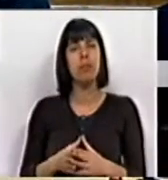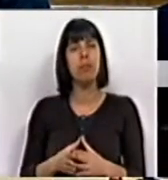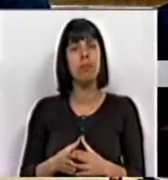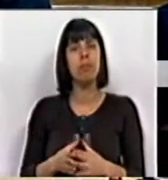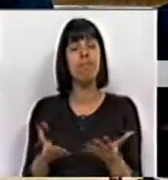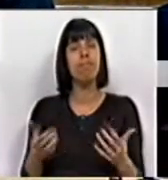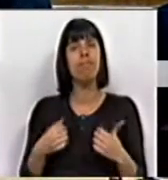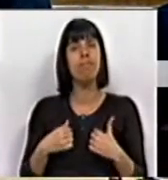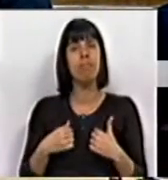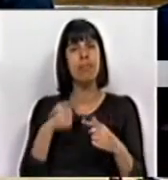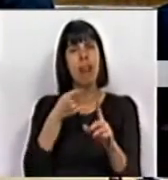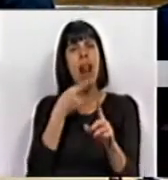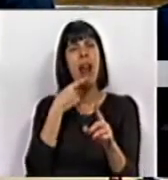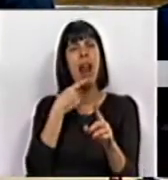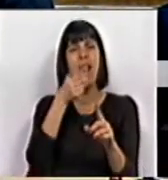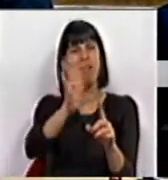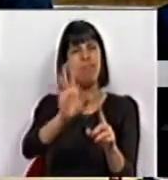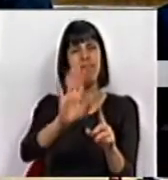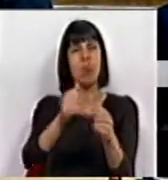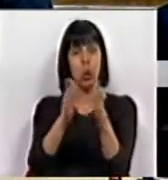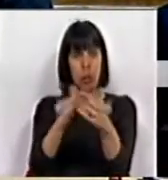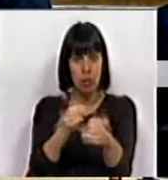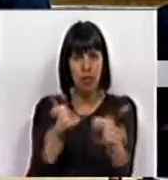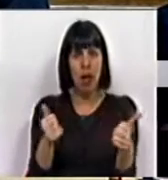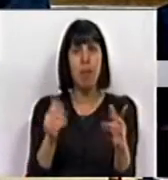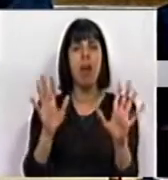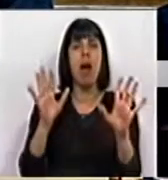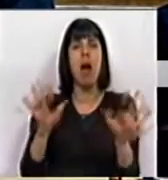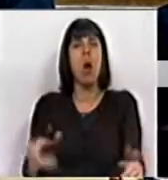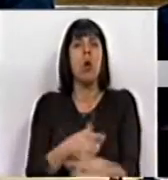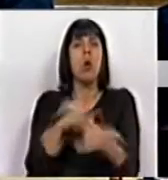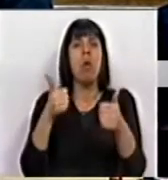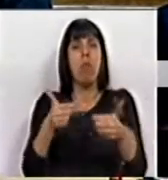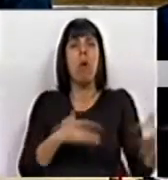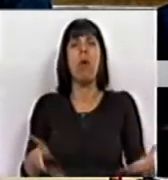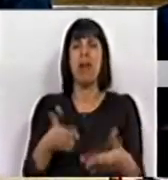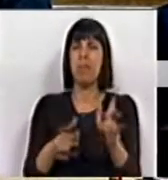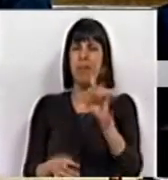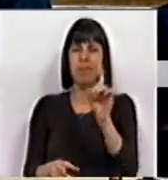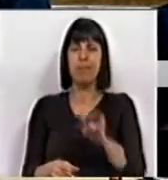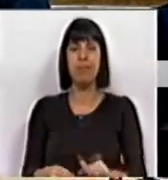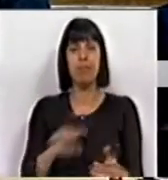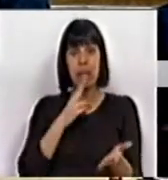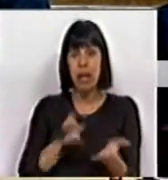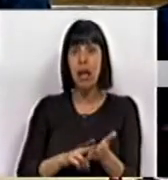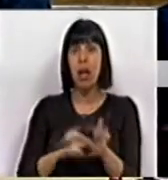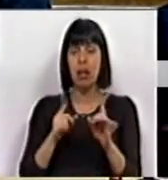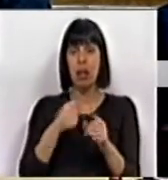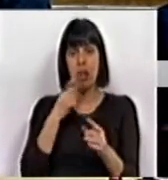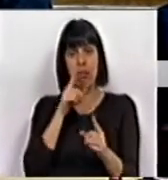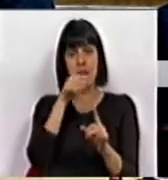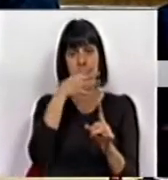deixe-se dessa conversa de que tudo vai bem ou que está agora tudo no bom caminho. A realidade